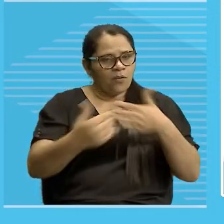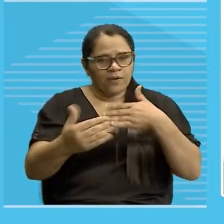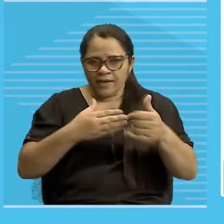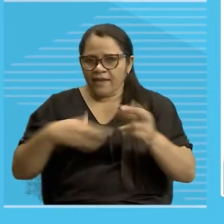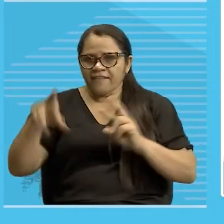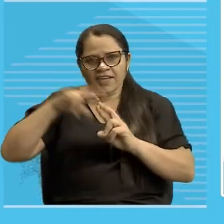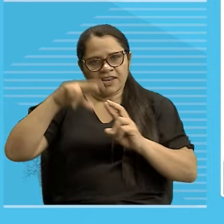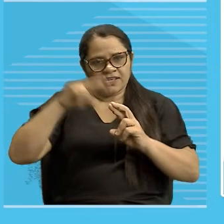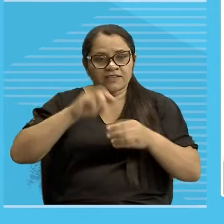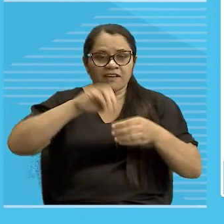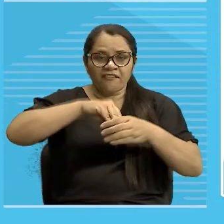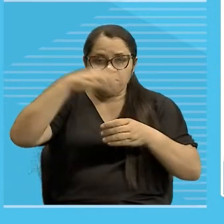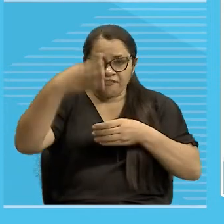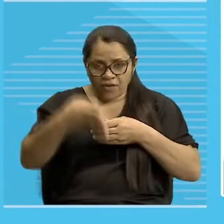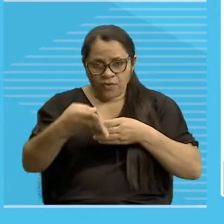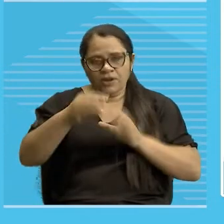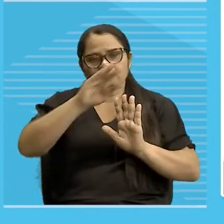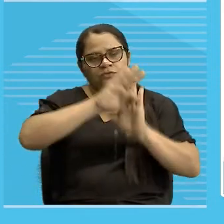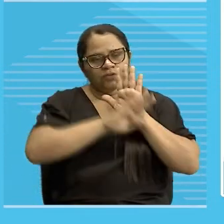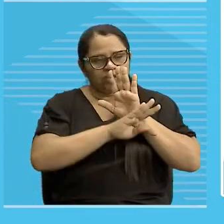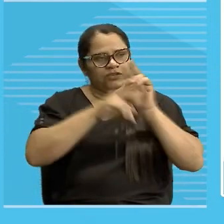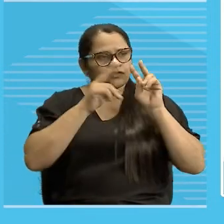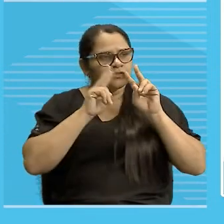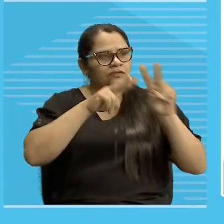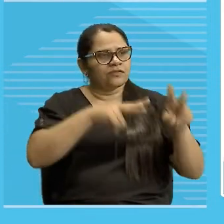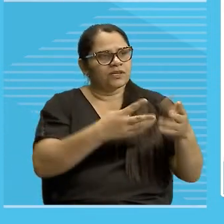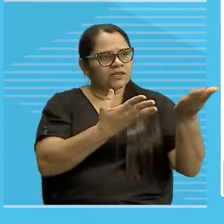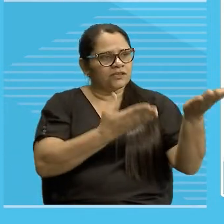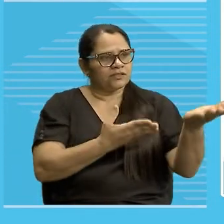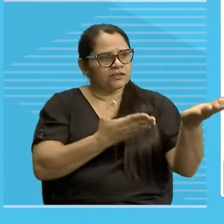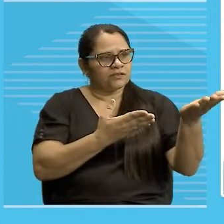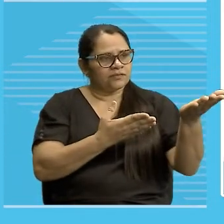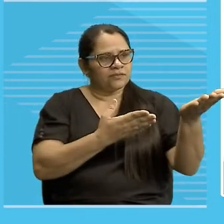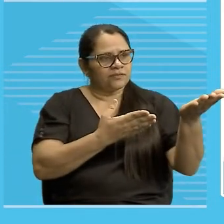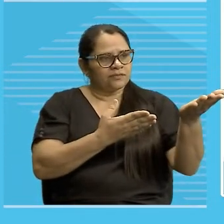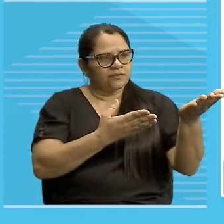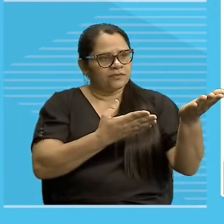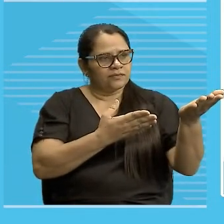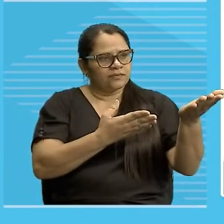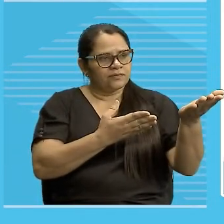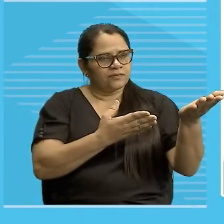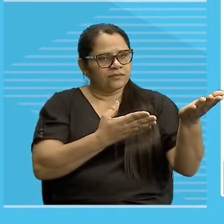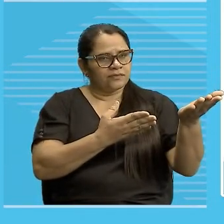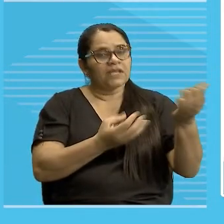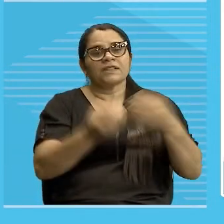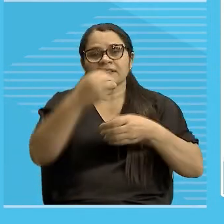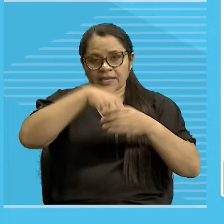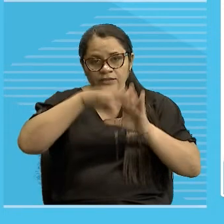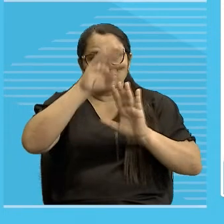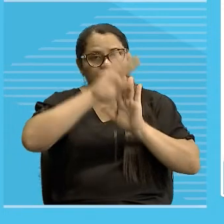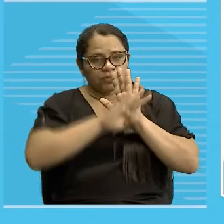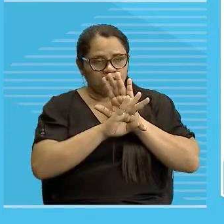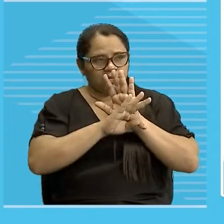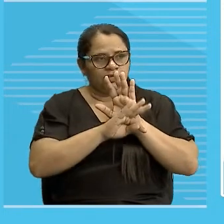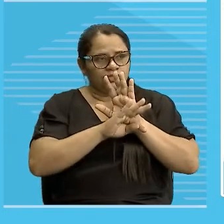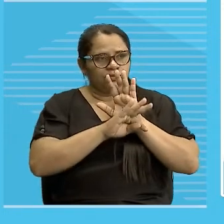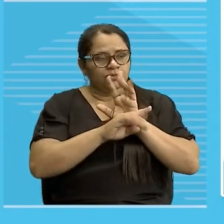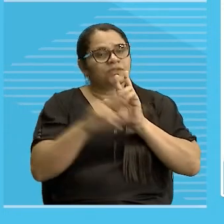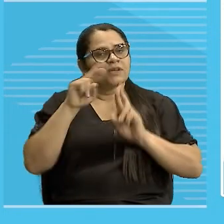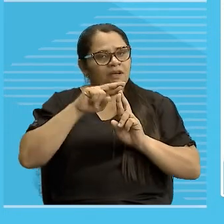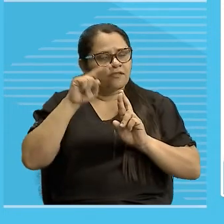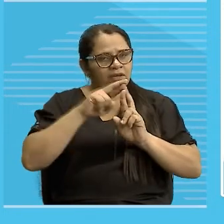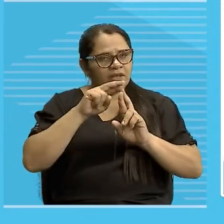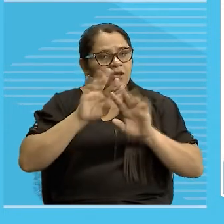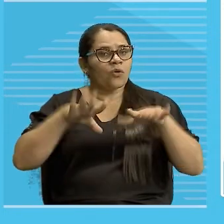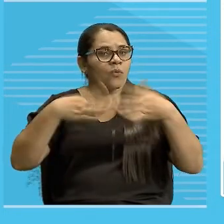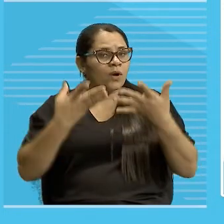beleza? Então, tá aí. Esofórica ou dêitica, qualquer referência exterior ao texto, tá? Quando